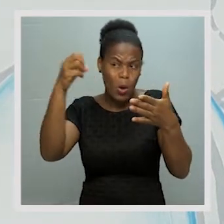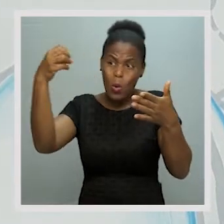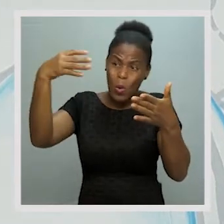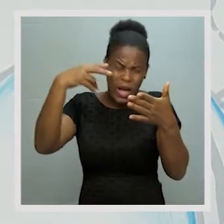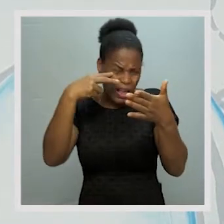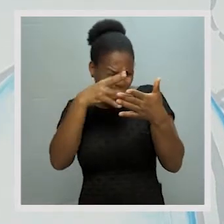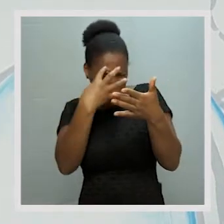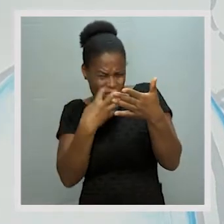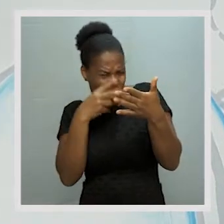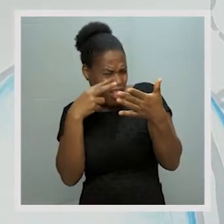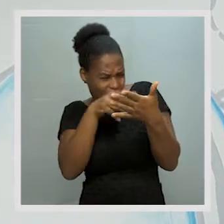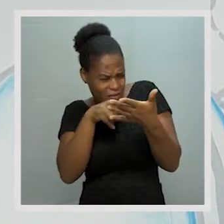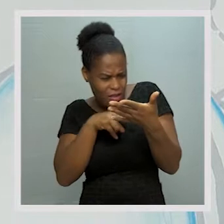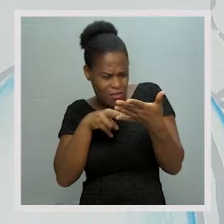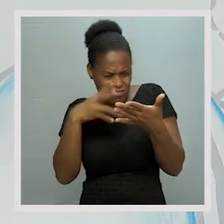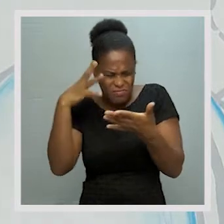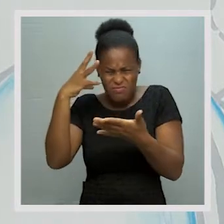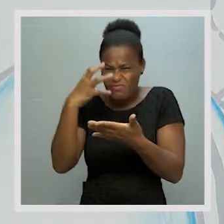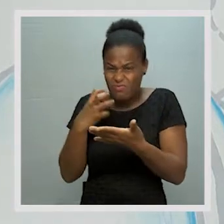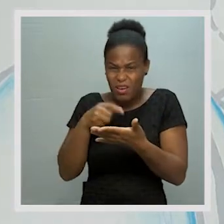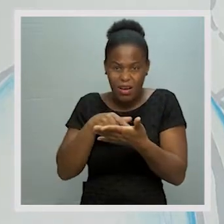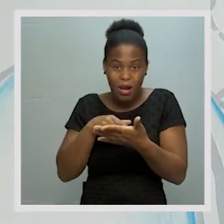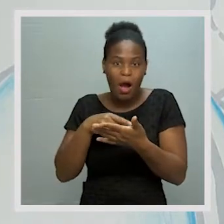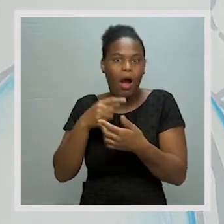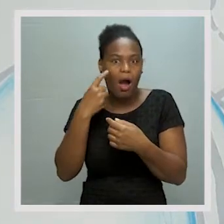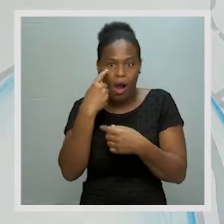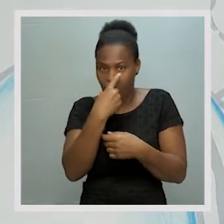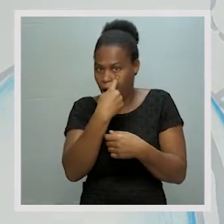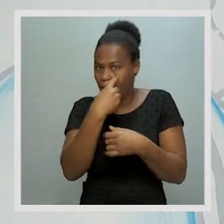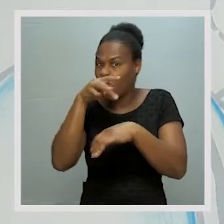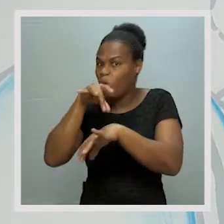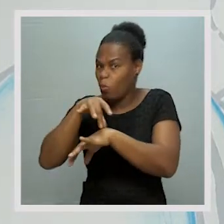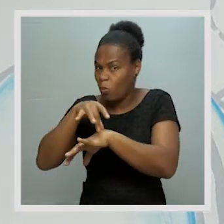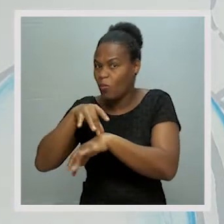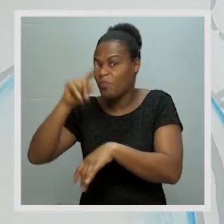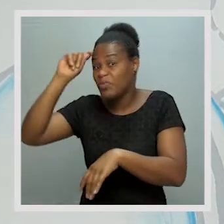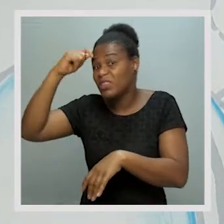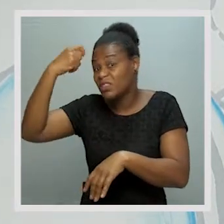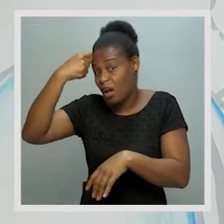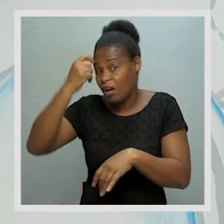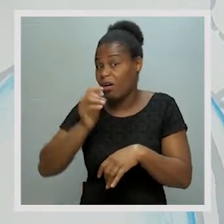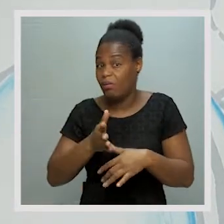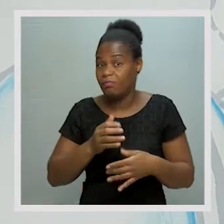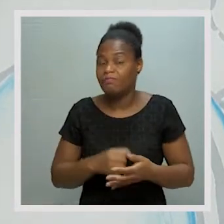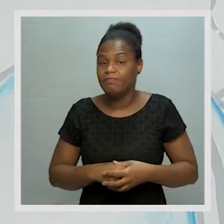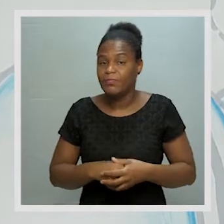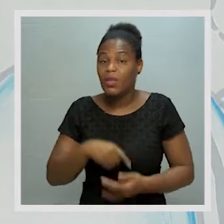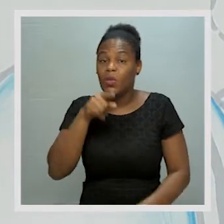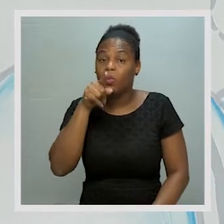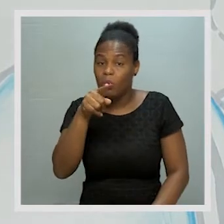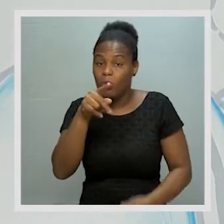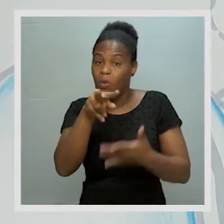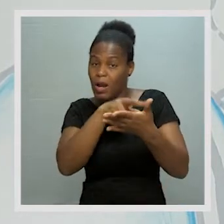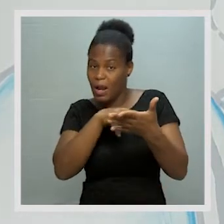que ler com pouca luz prejudica a visão. Então, o que é se pode fazer? Vocês